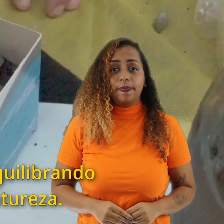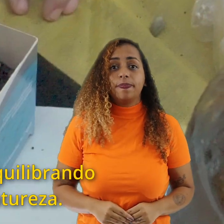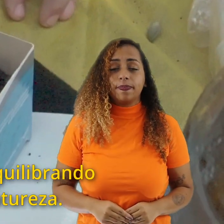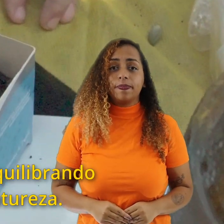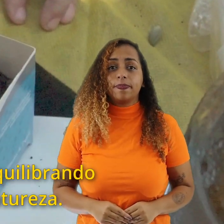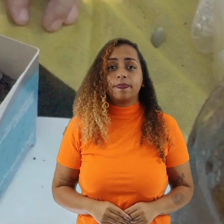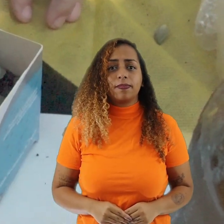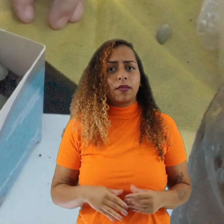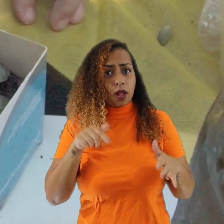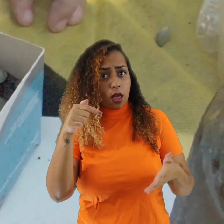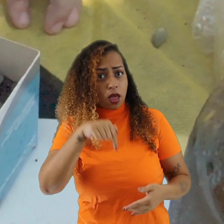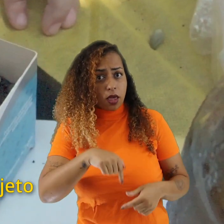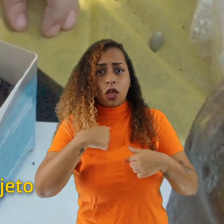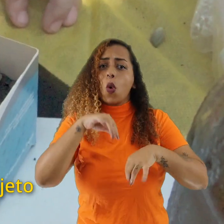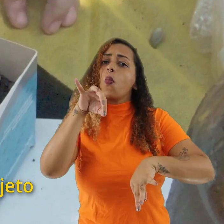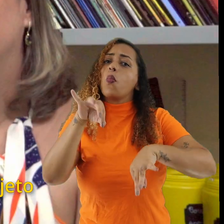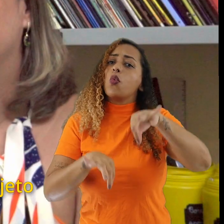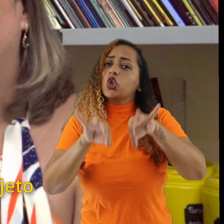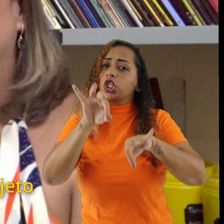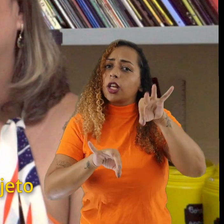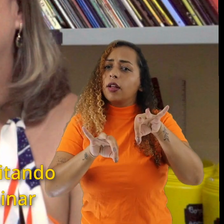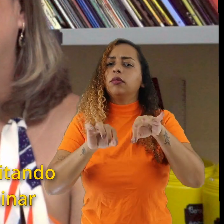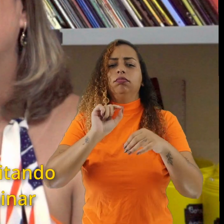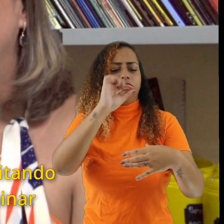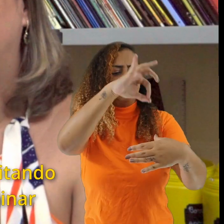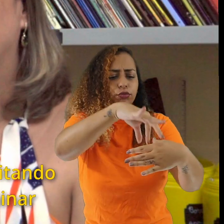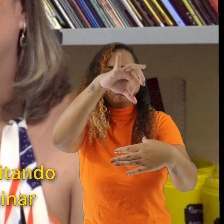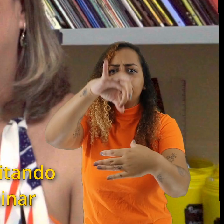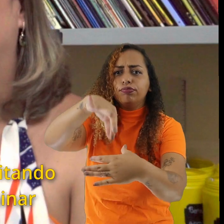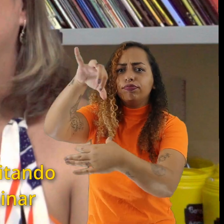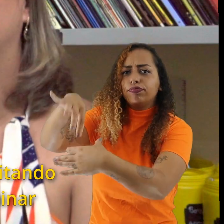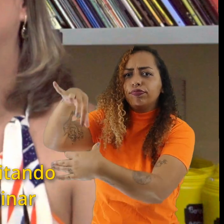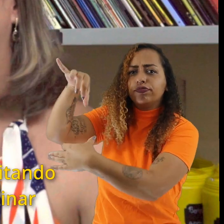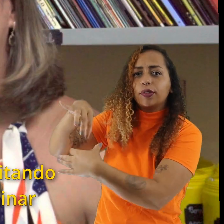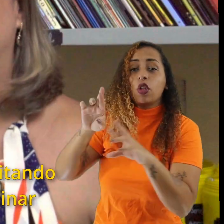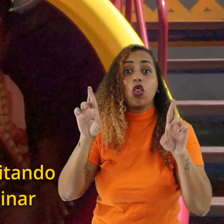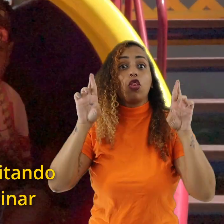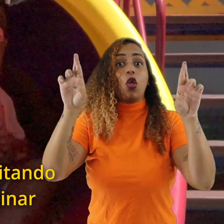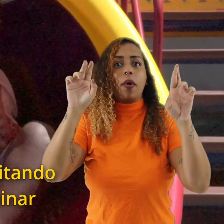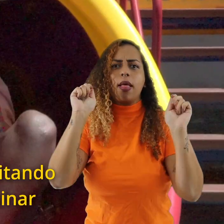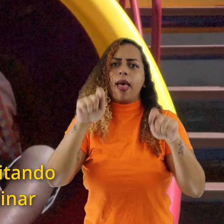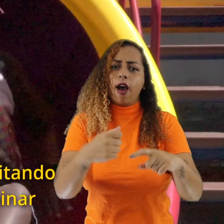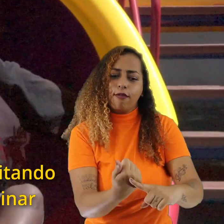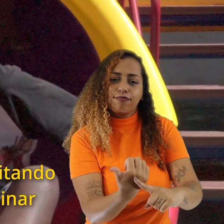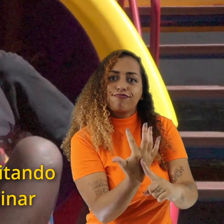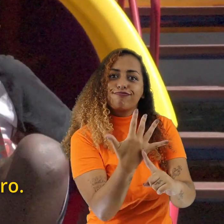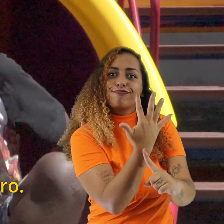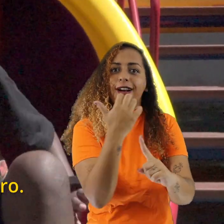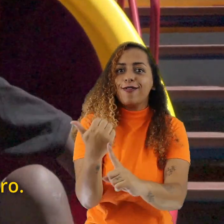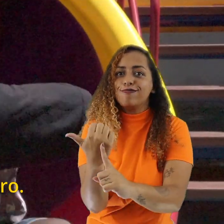natureza. O que fazemos no projeto é lançar sementes, acreditando que elas possam germinar